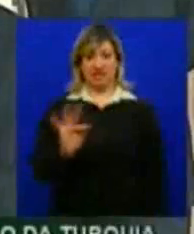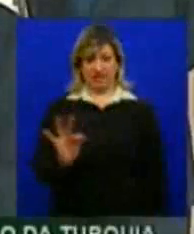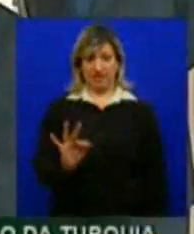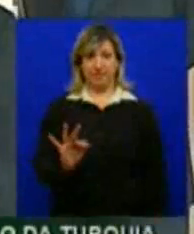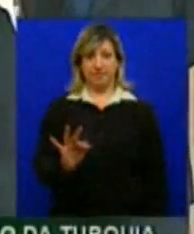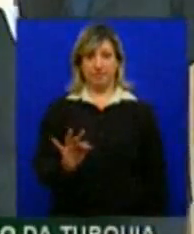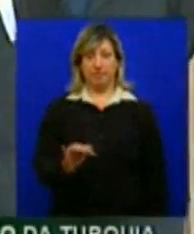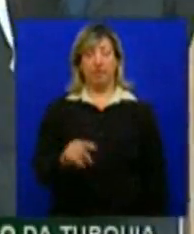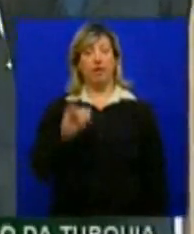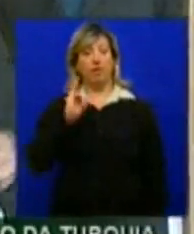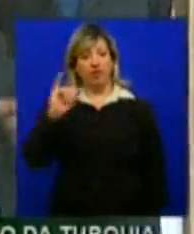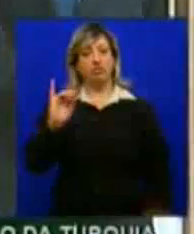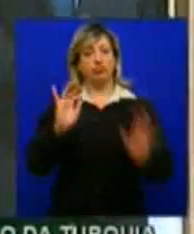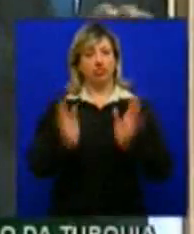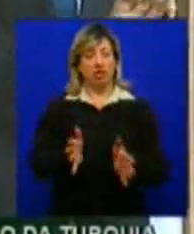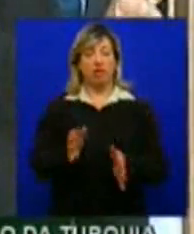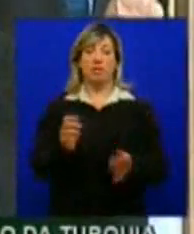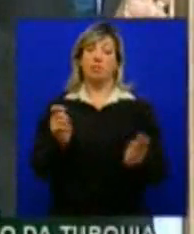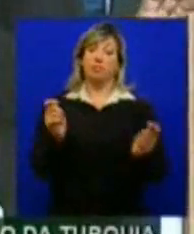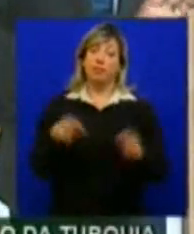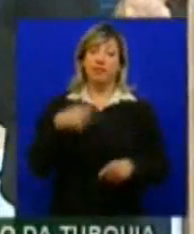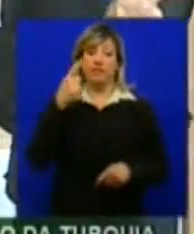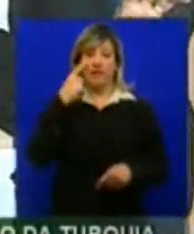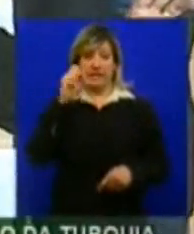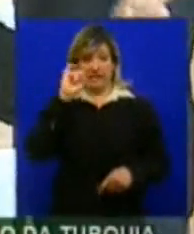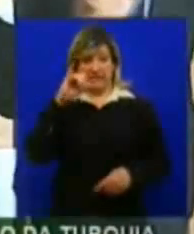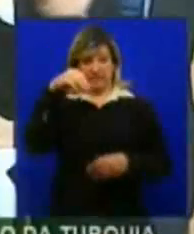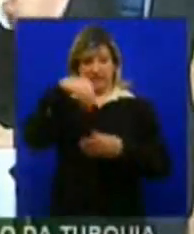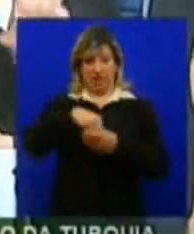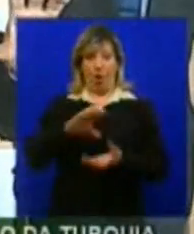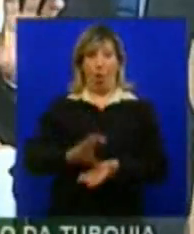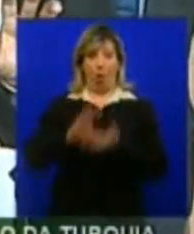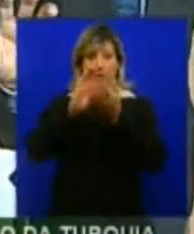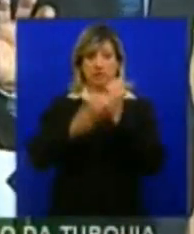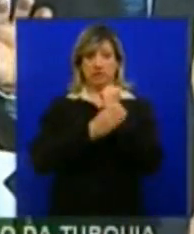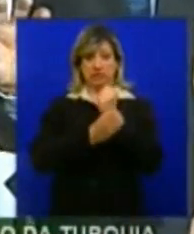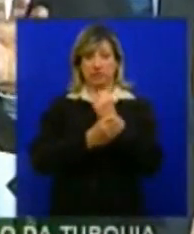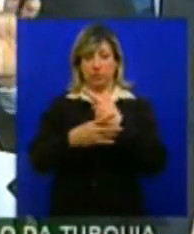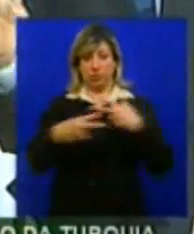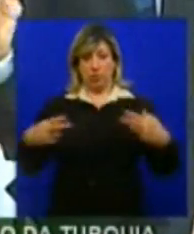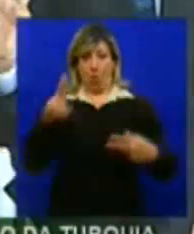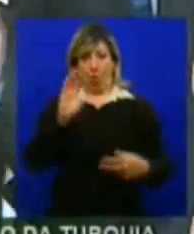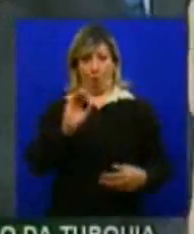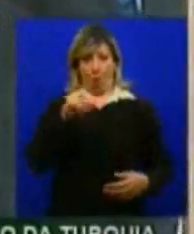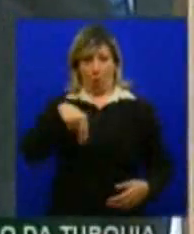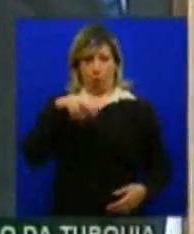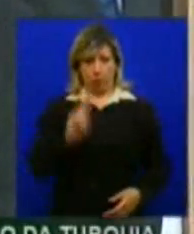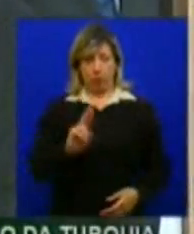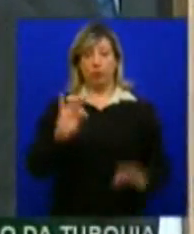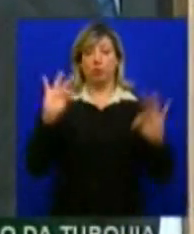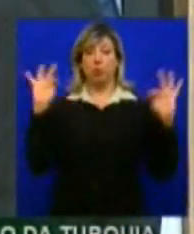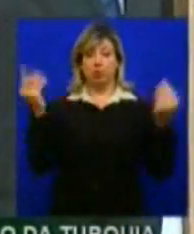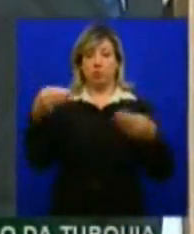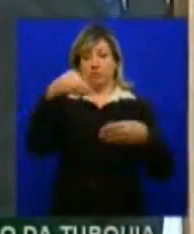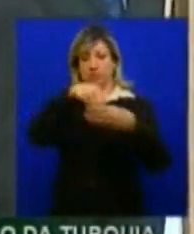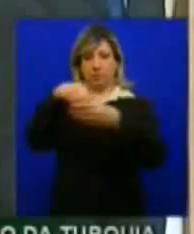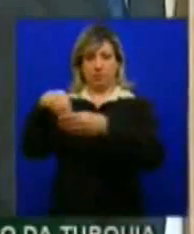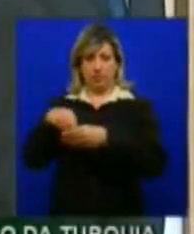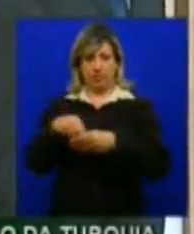Possivelmente, se no Conselho de Segurança da ONU, nos membros permanentes,